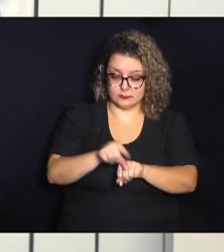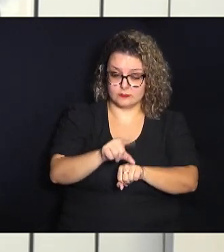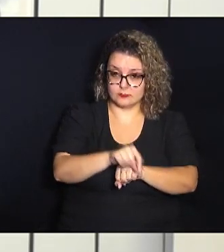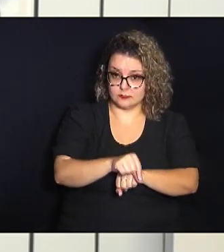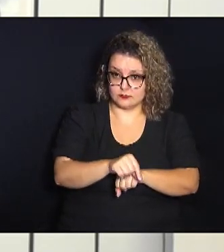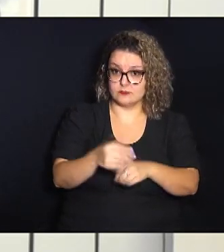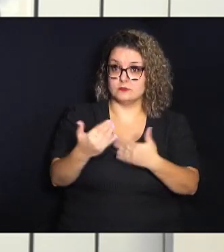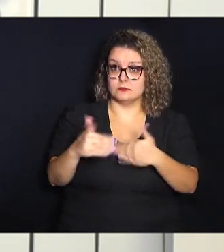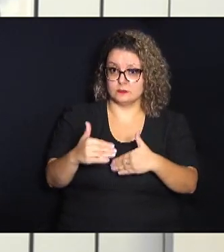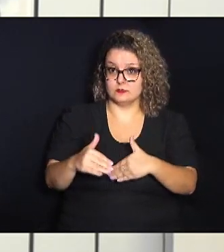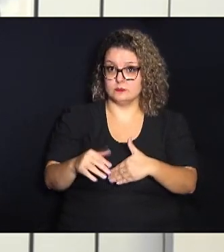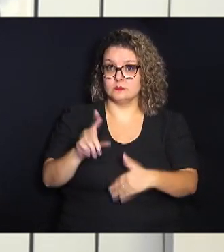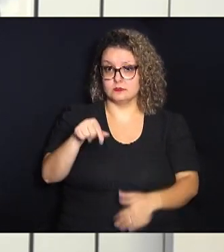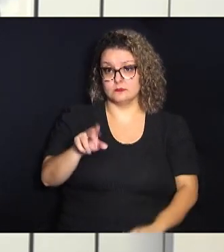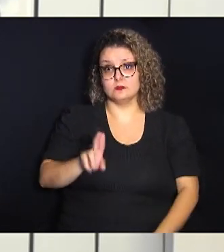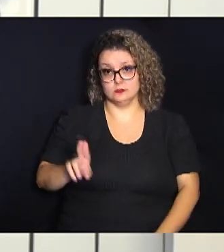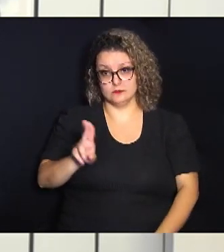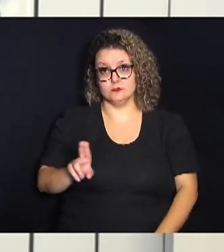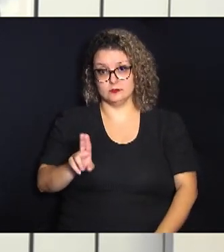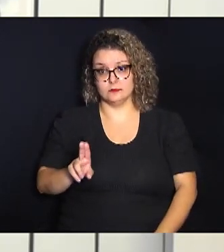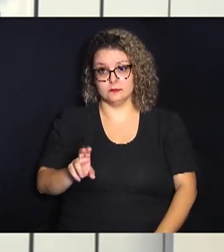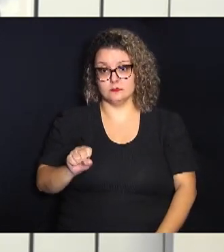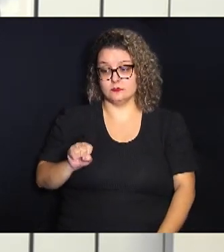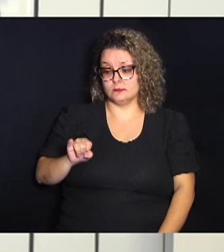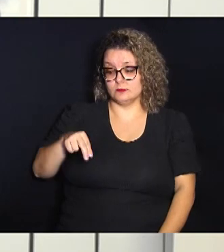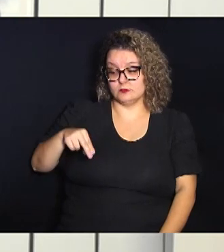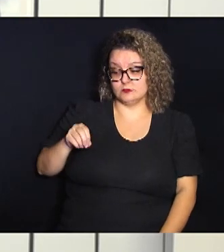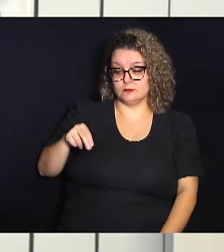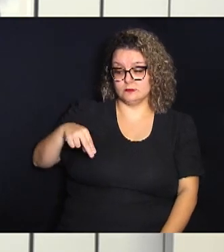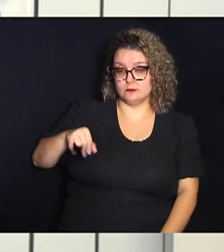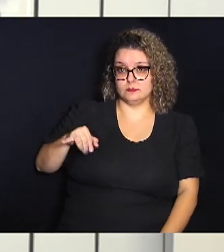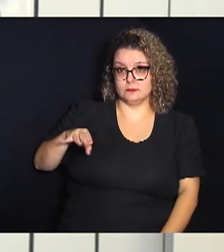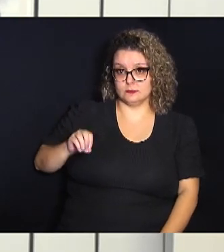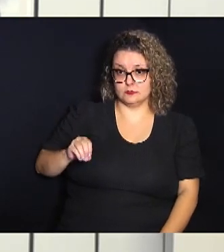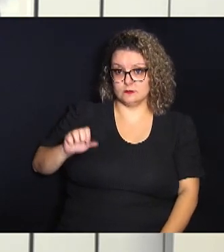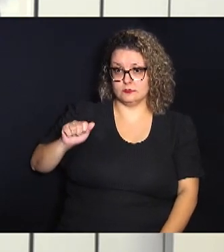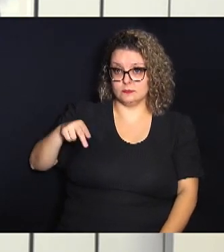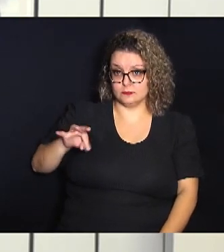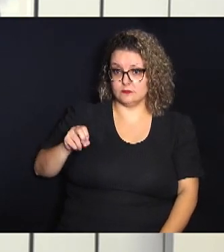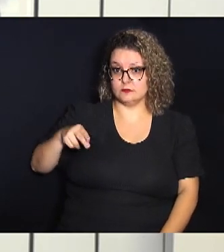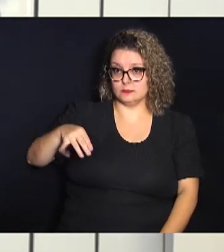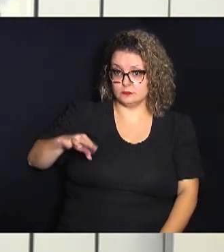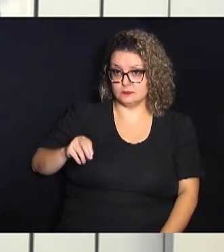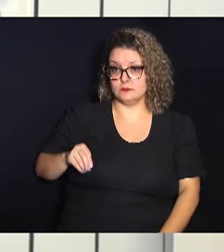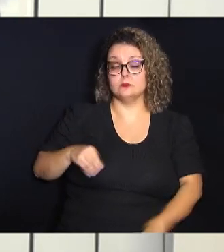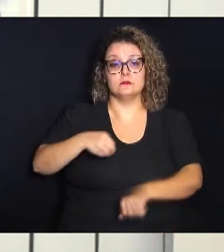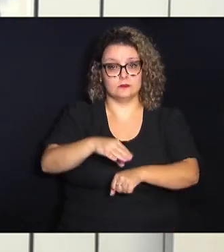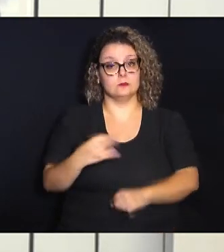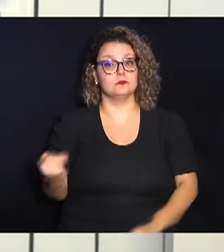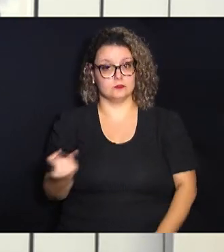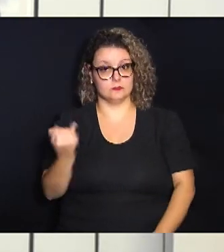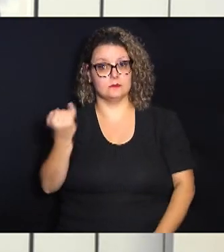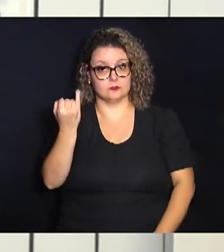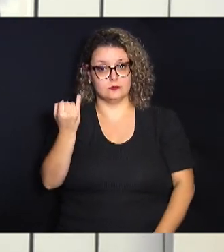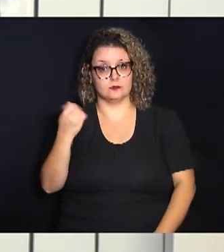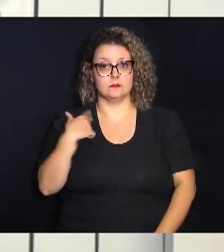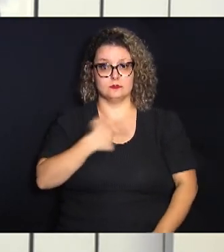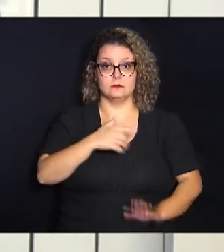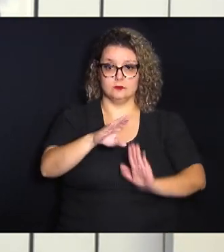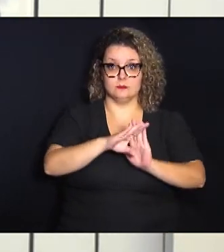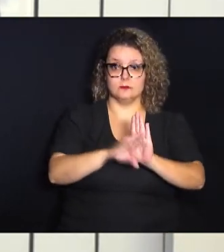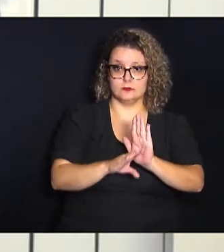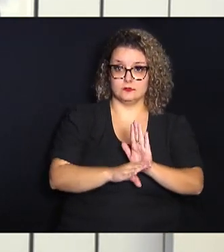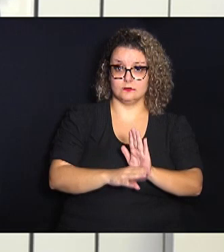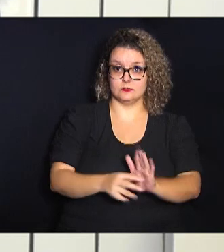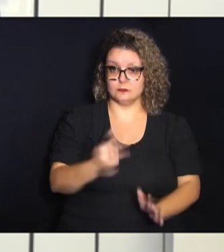provas é utilizar sinônimos e antônimos confira dicas importantes no nosso quadro que está